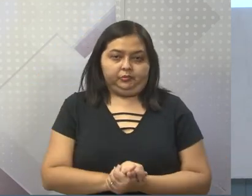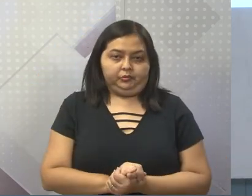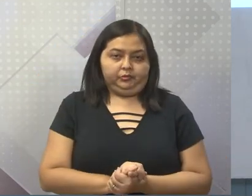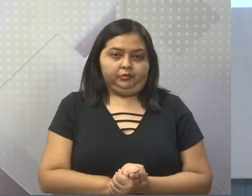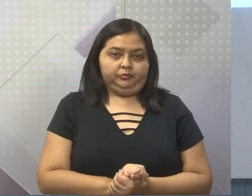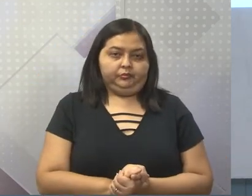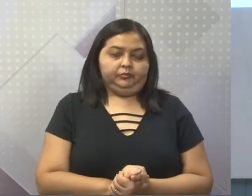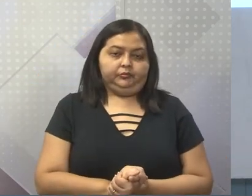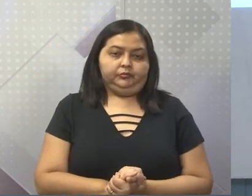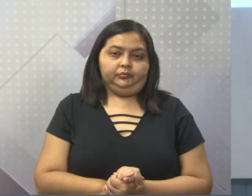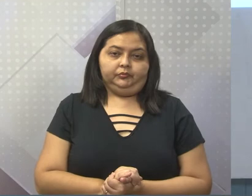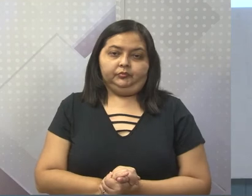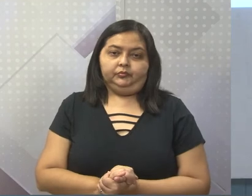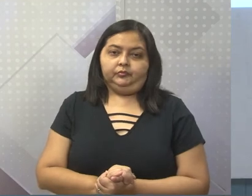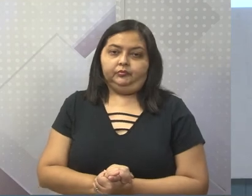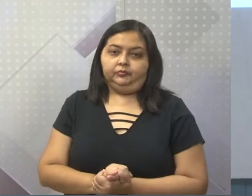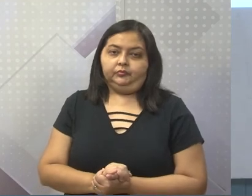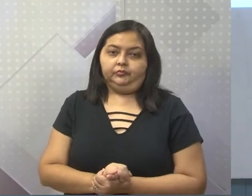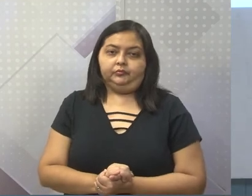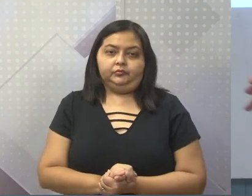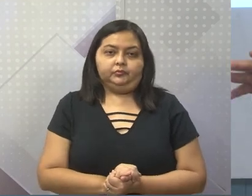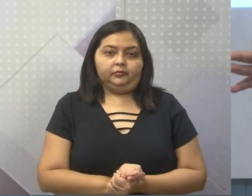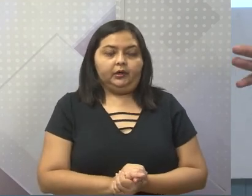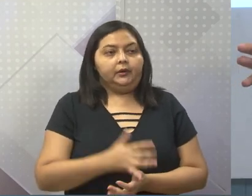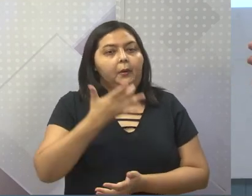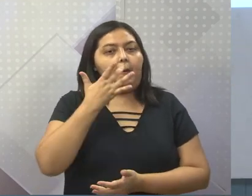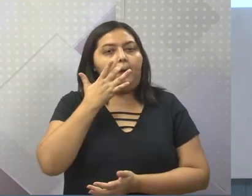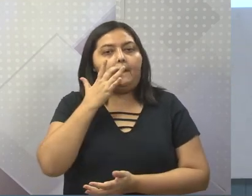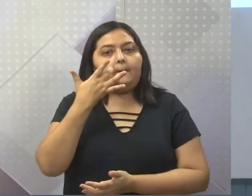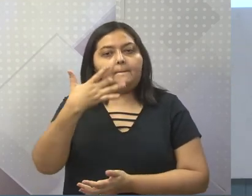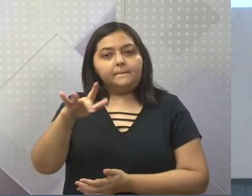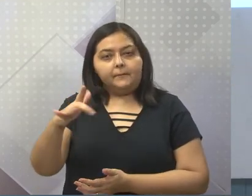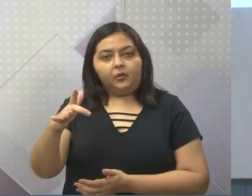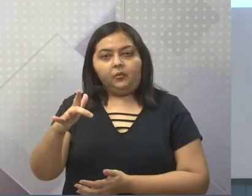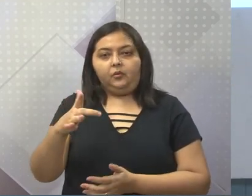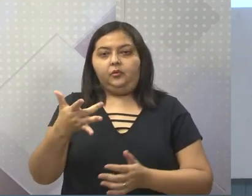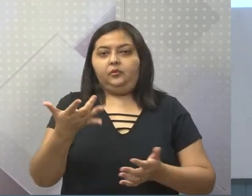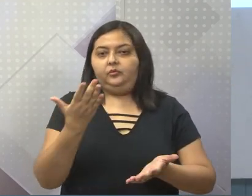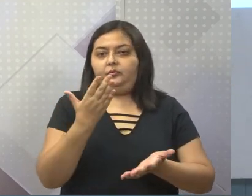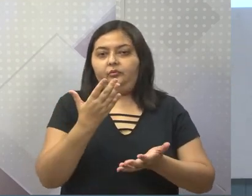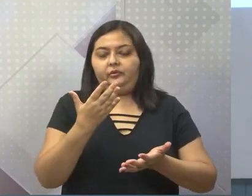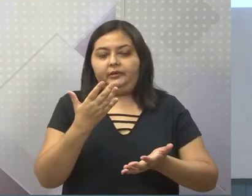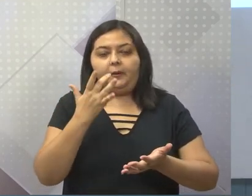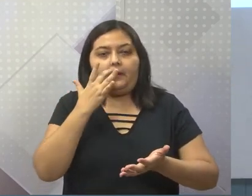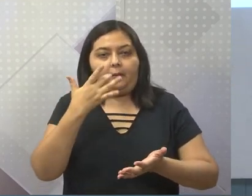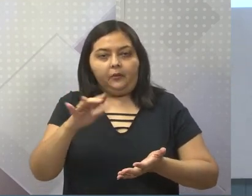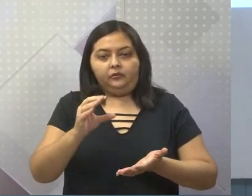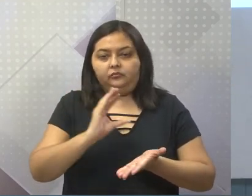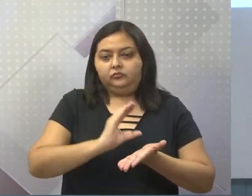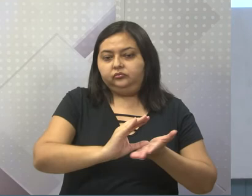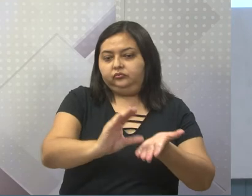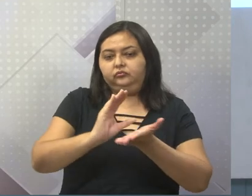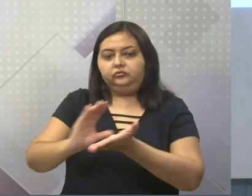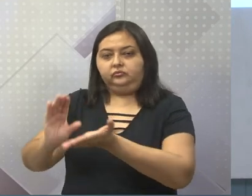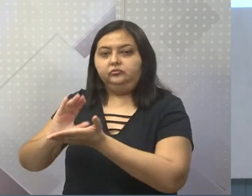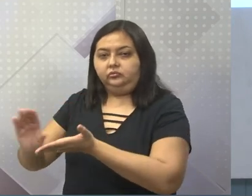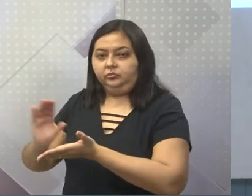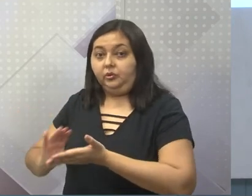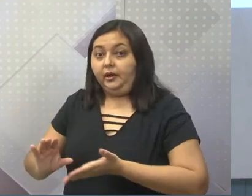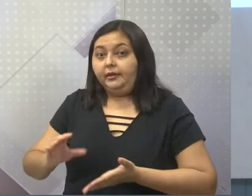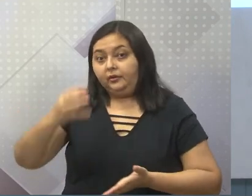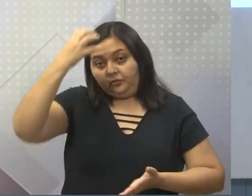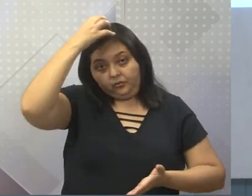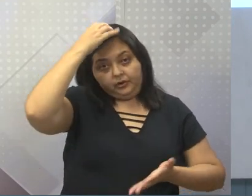saindo muito ouro, assim, pelas mãos dele, de certa forma. Então, ele queria que tudo passasse pela mão dele, pela